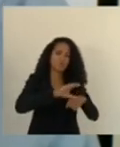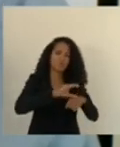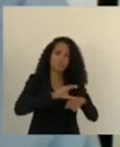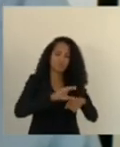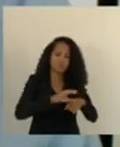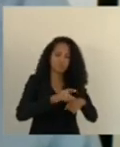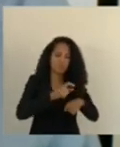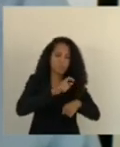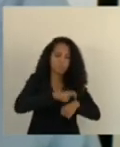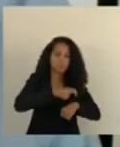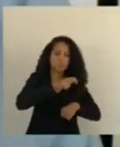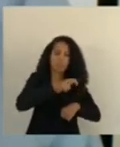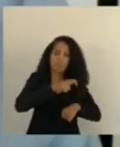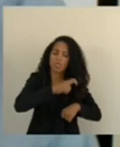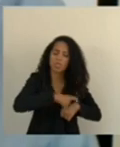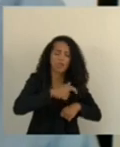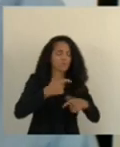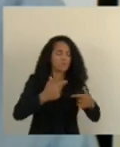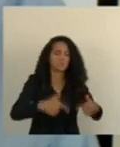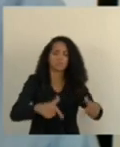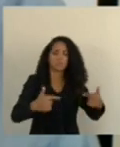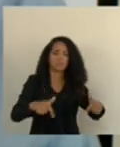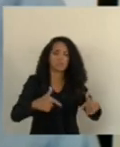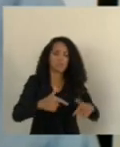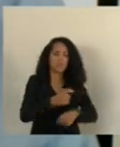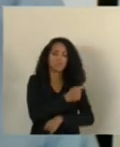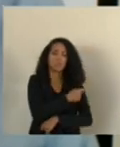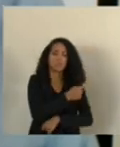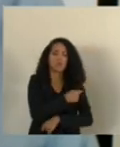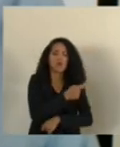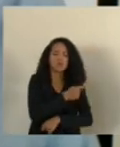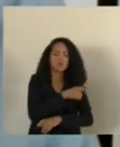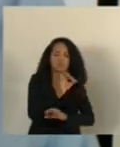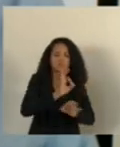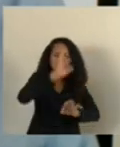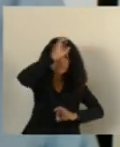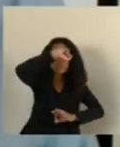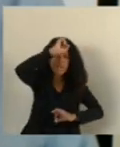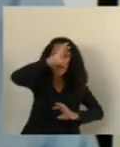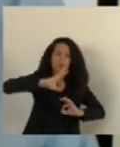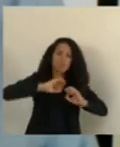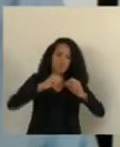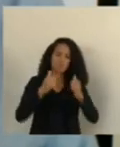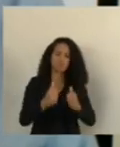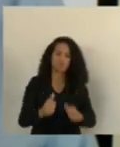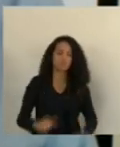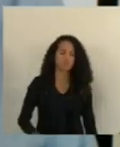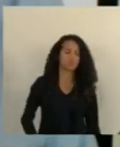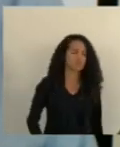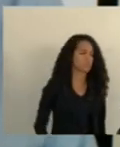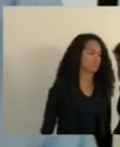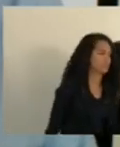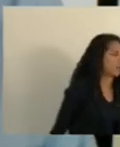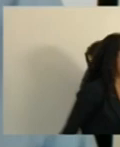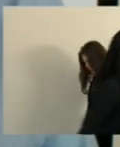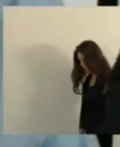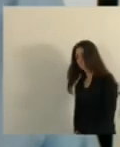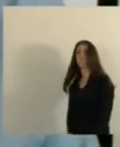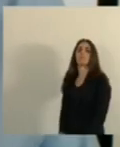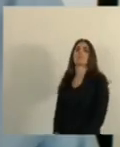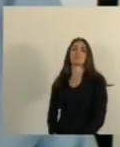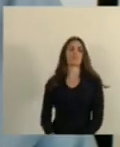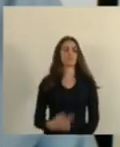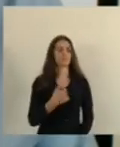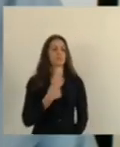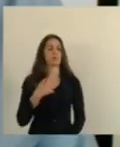muito em cima da hora não dá tempo para o aluno se preparar então é uma preocupação mais com os alunos